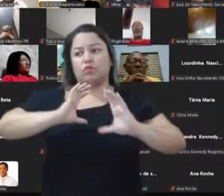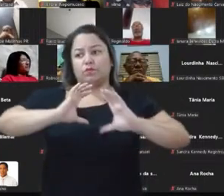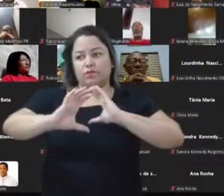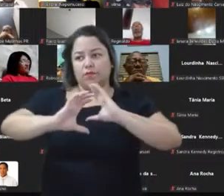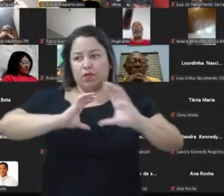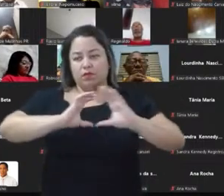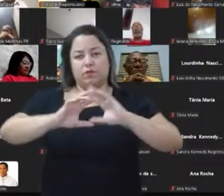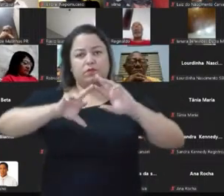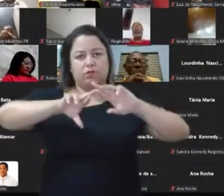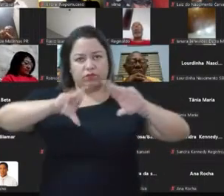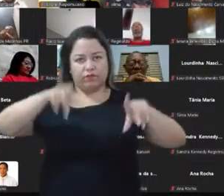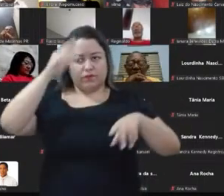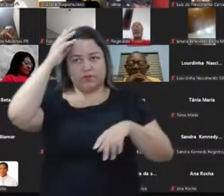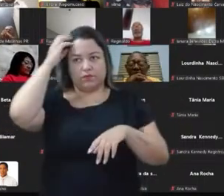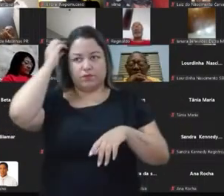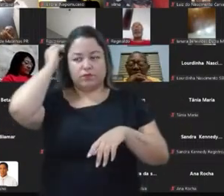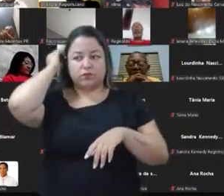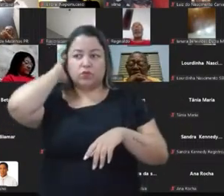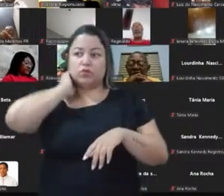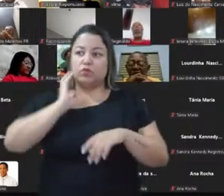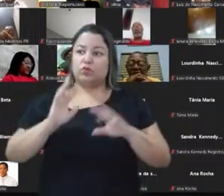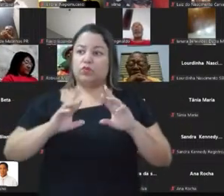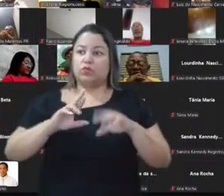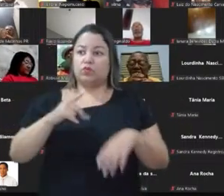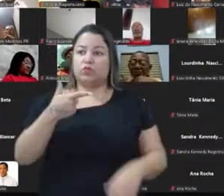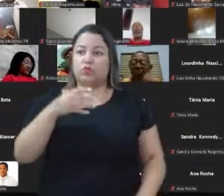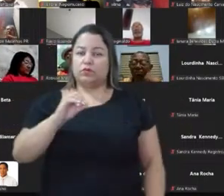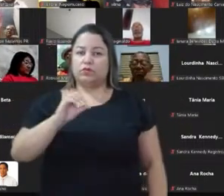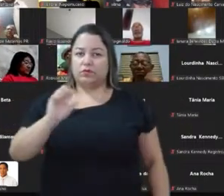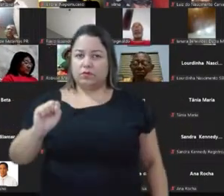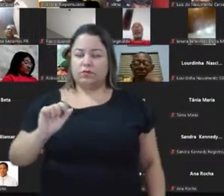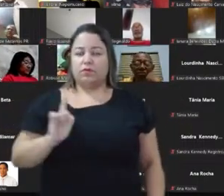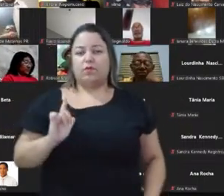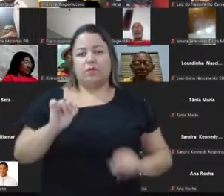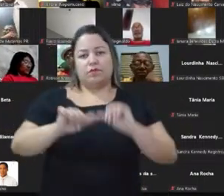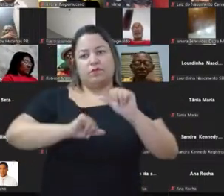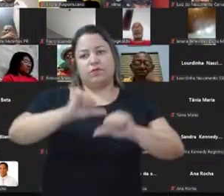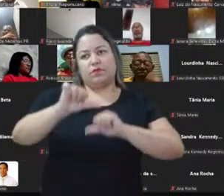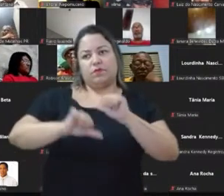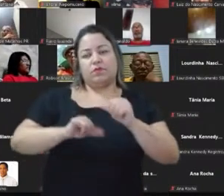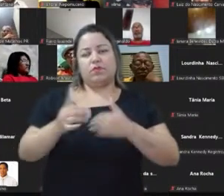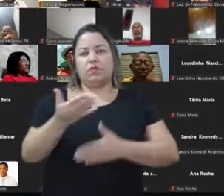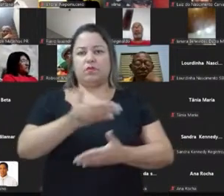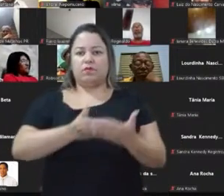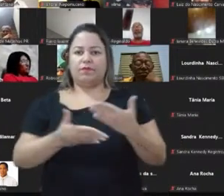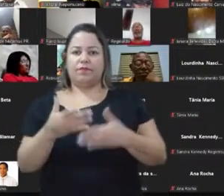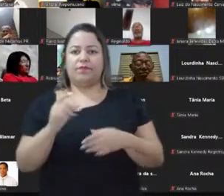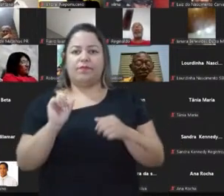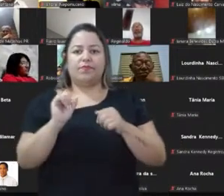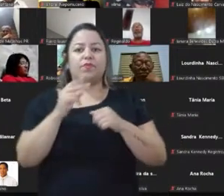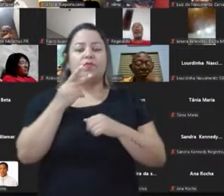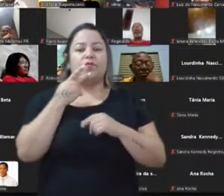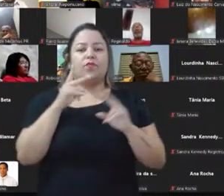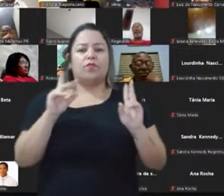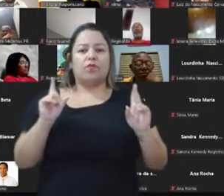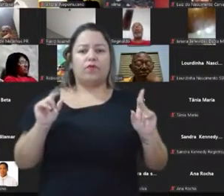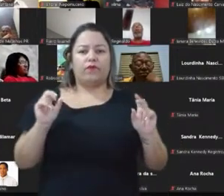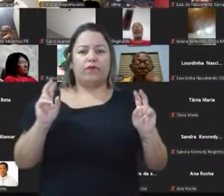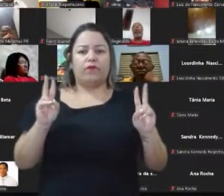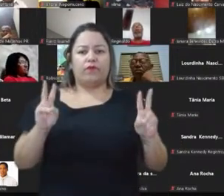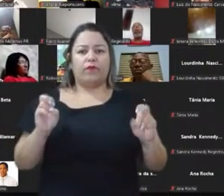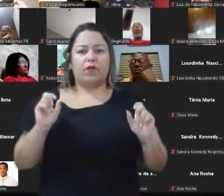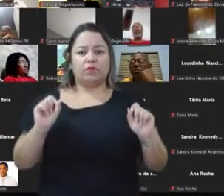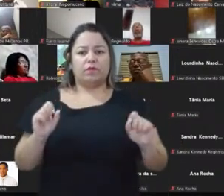E, depois de 2008, a gente teve uma mudança nessas sociabilidades que a gente está falando, porque a